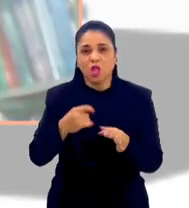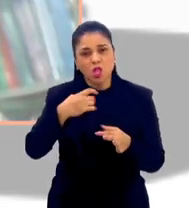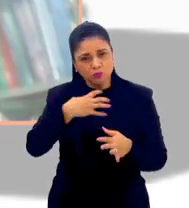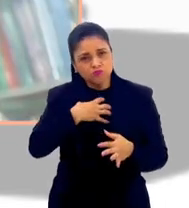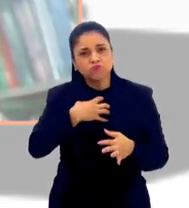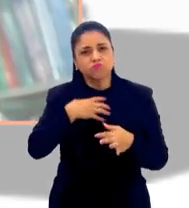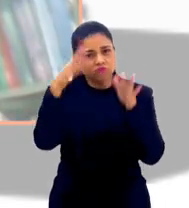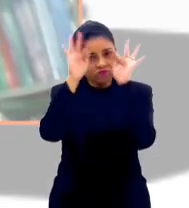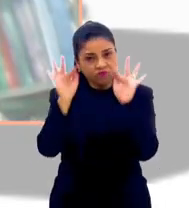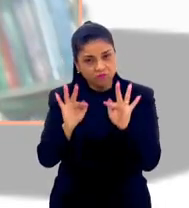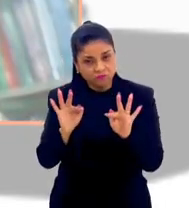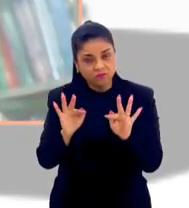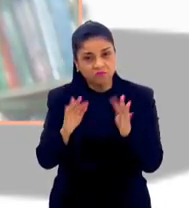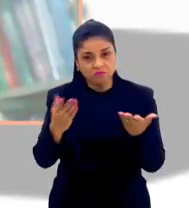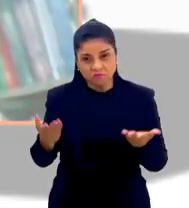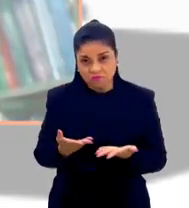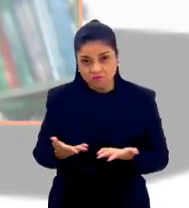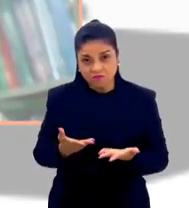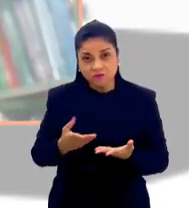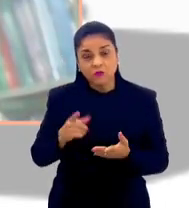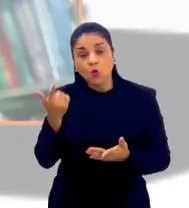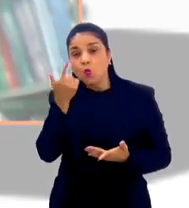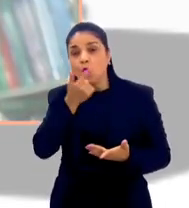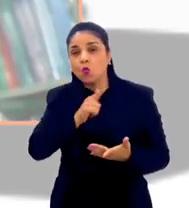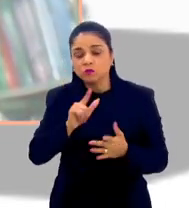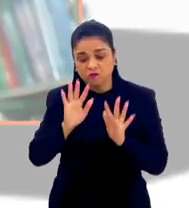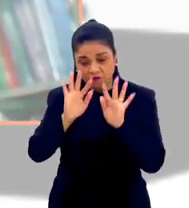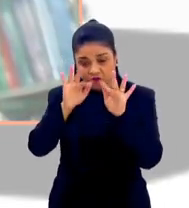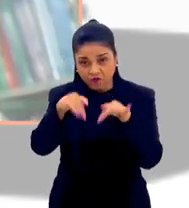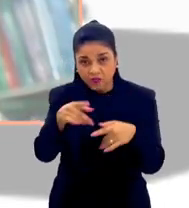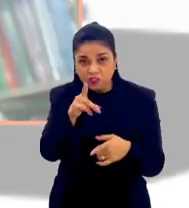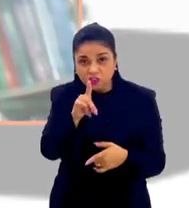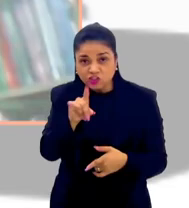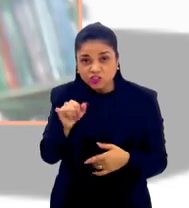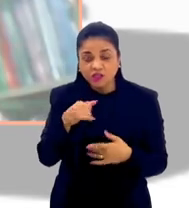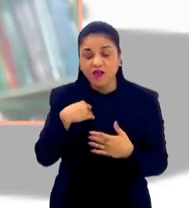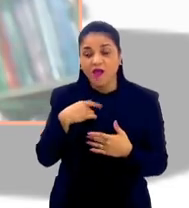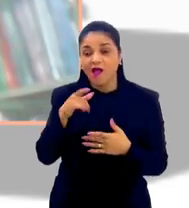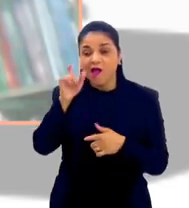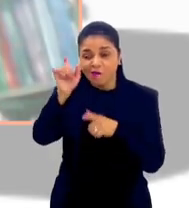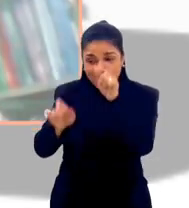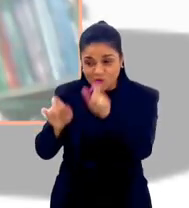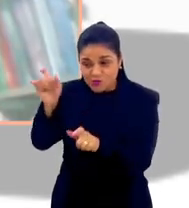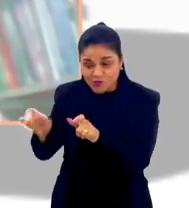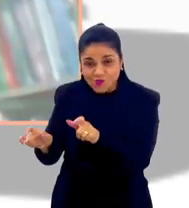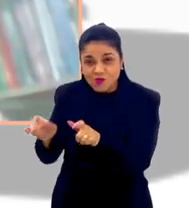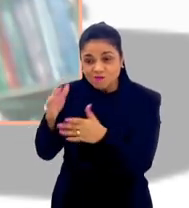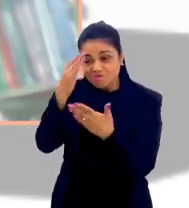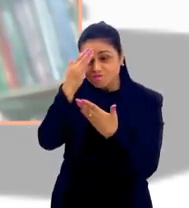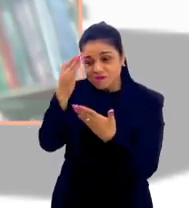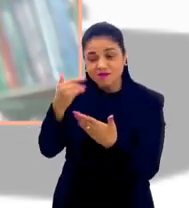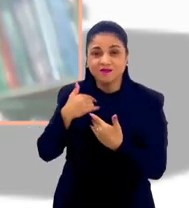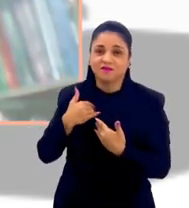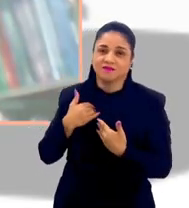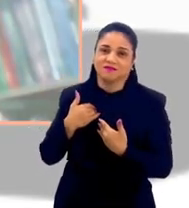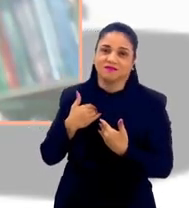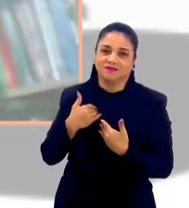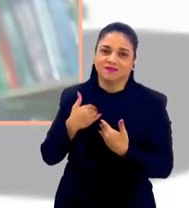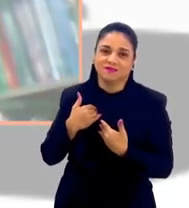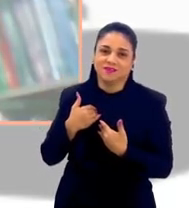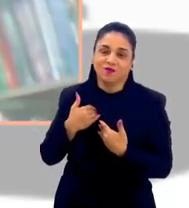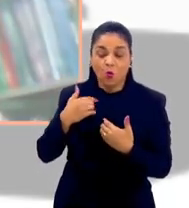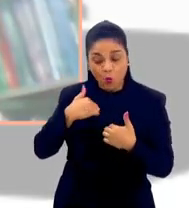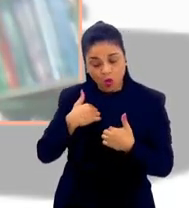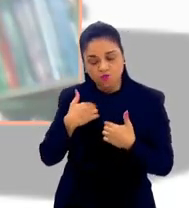sou feliz hoje quando eu consigo, no final do dia, alguém me agradeceu alguma coisa ou eu fiz alguém feliz ou